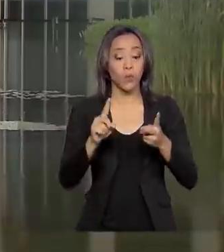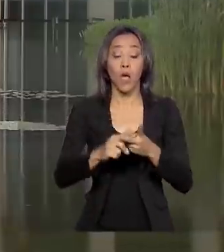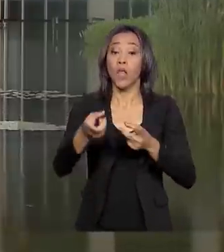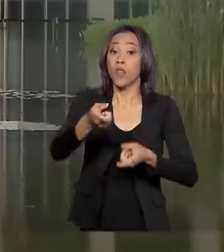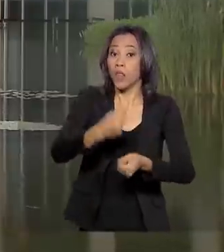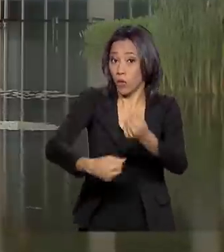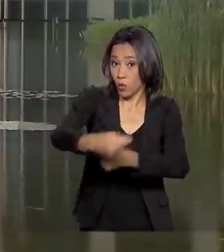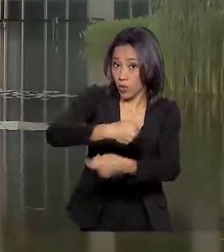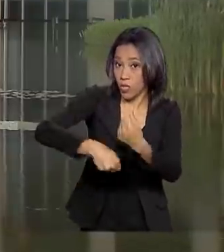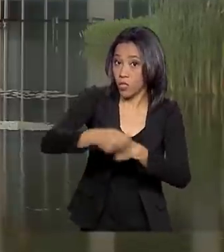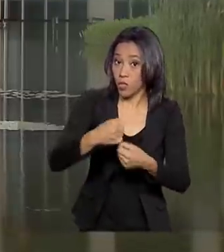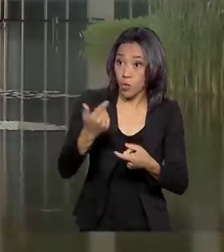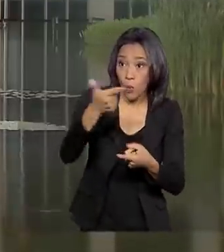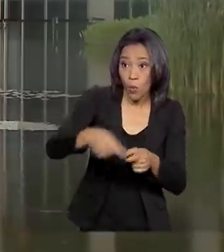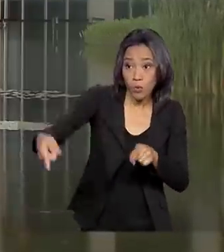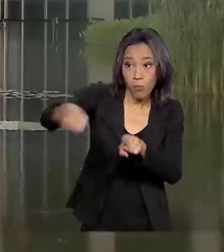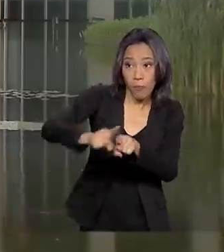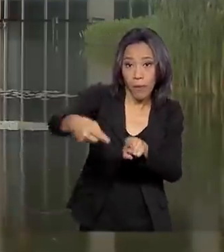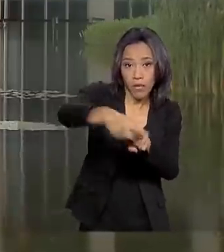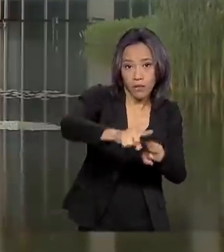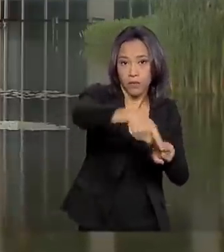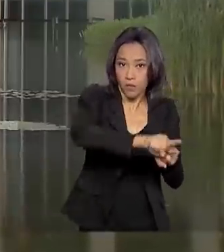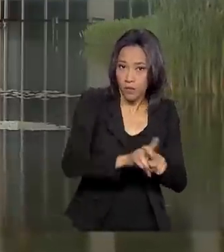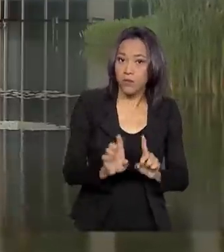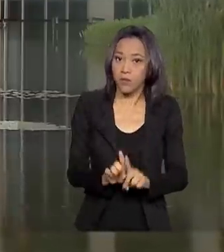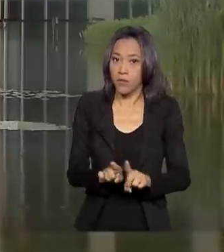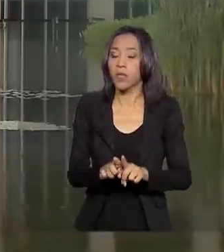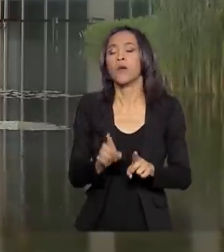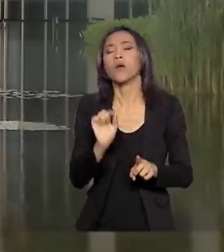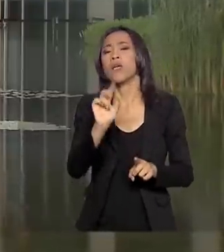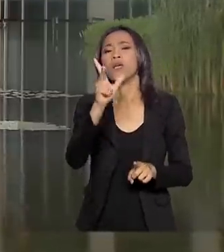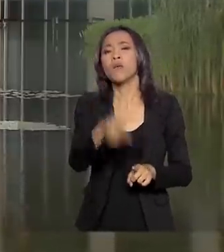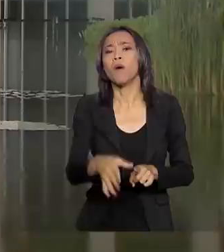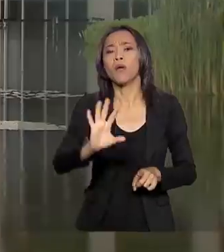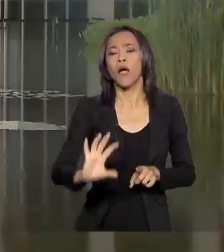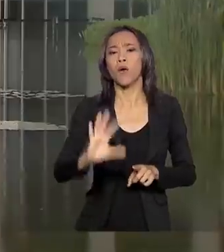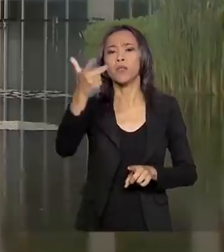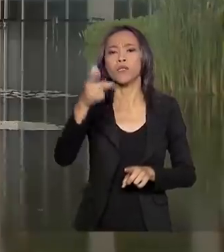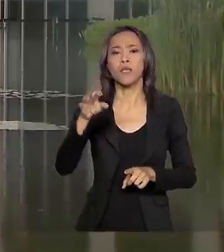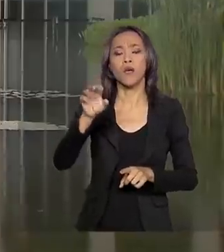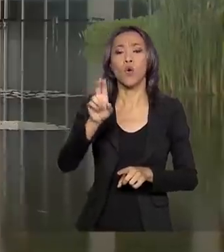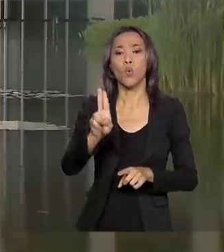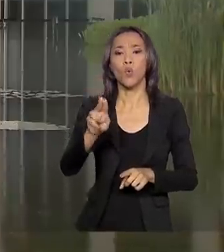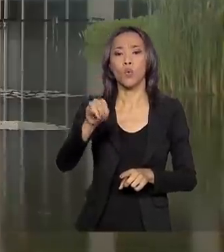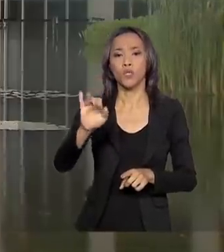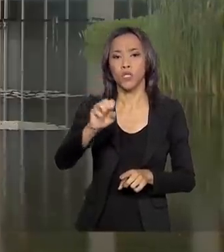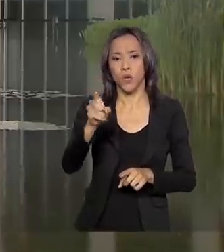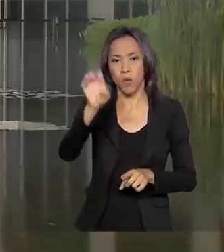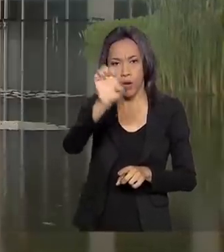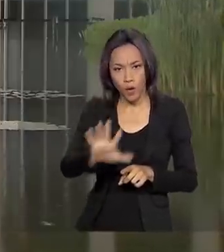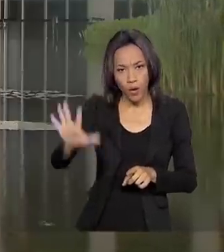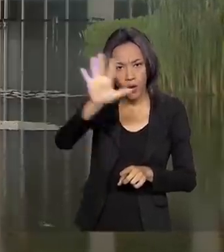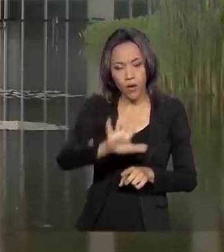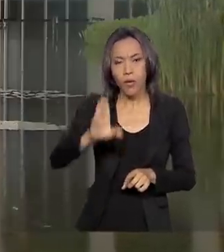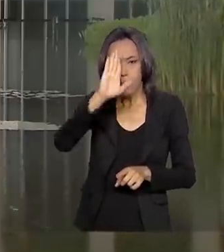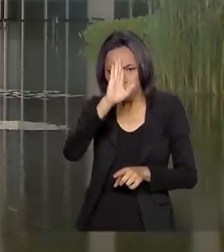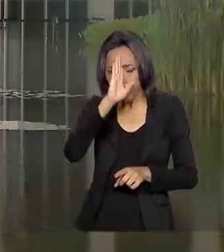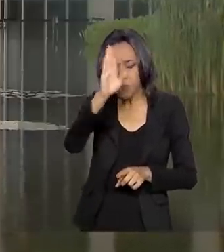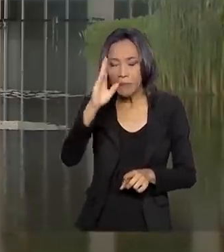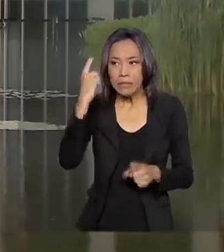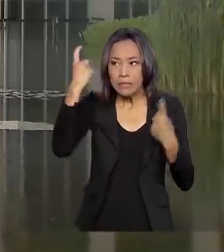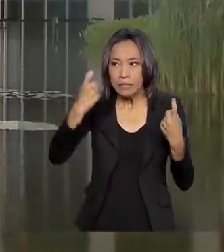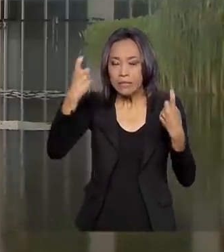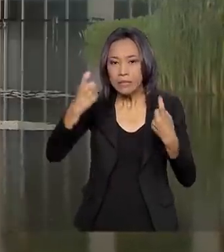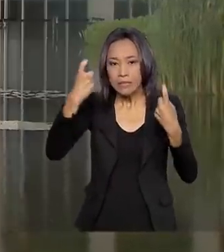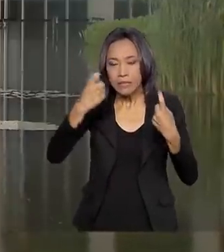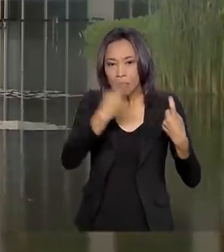bloco com outros parceiros econômicos, a exemplo do que aconteceu com a União Europeia. Uma das principais preocupações